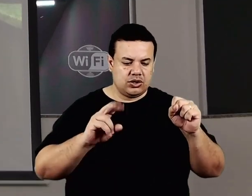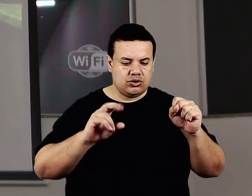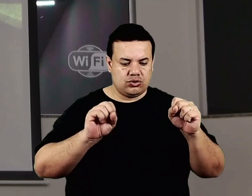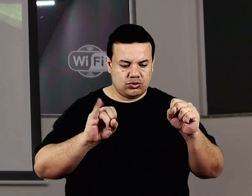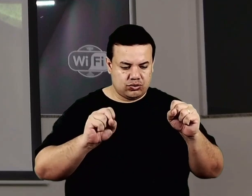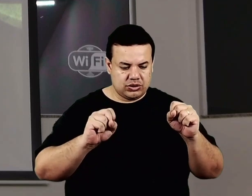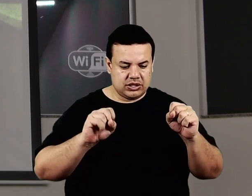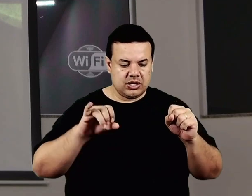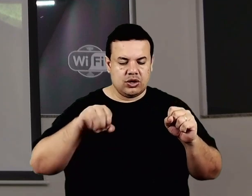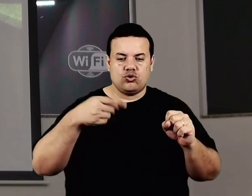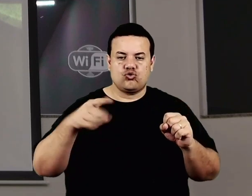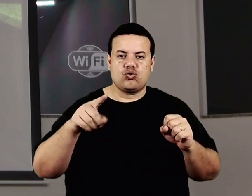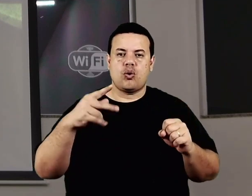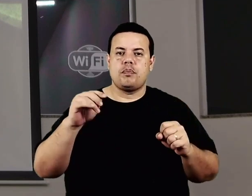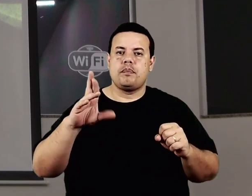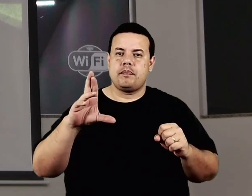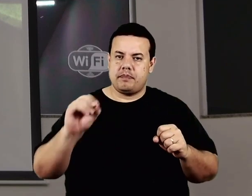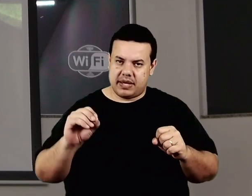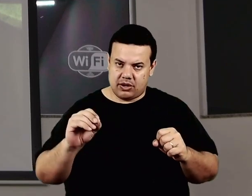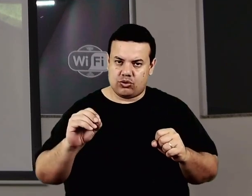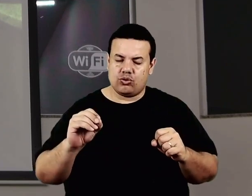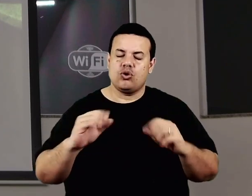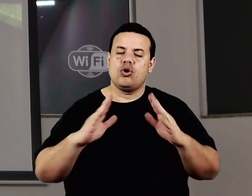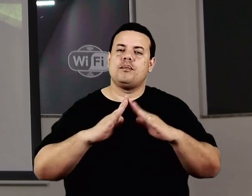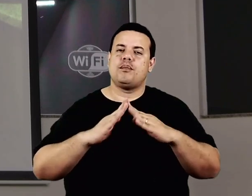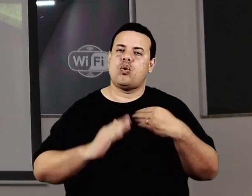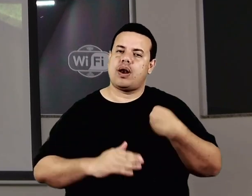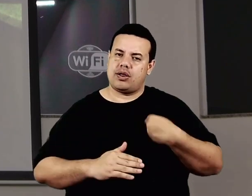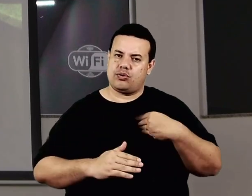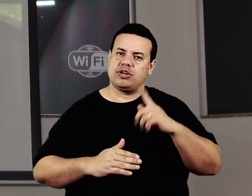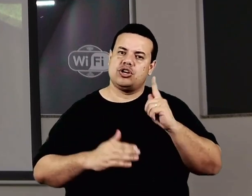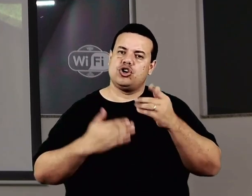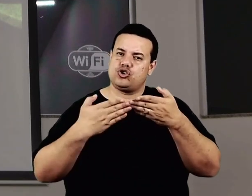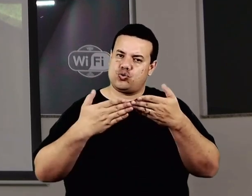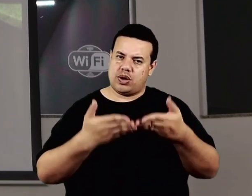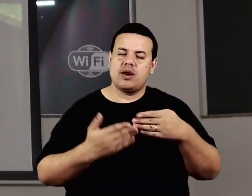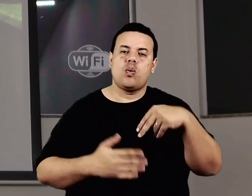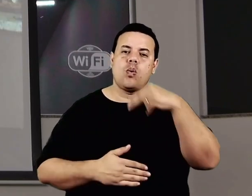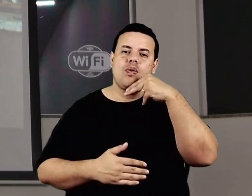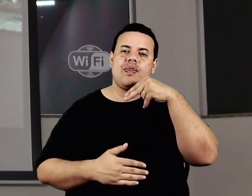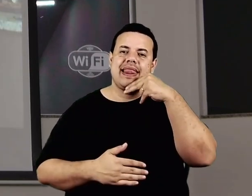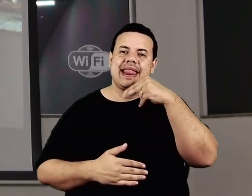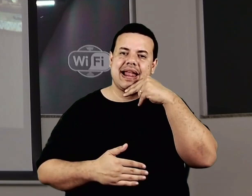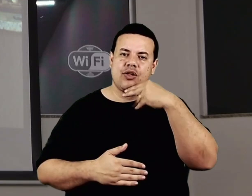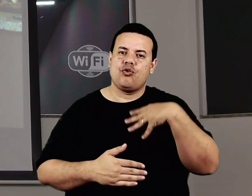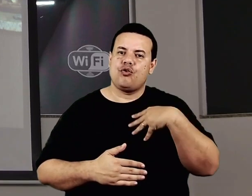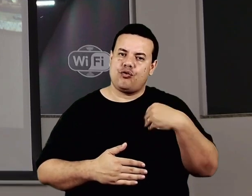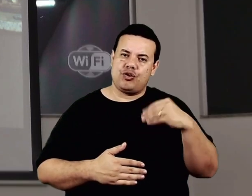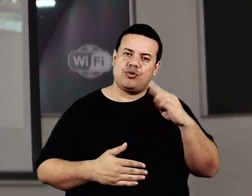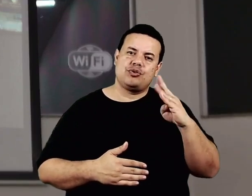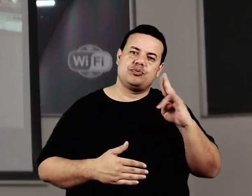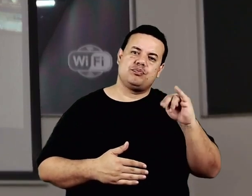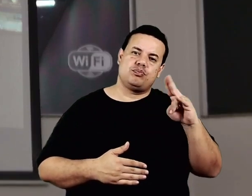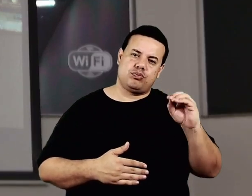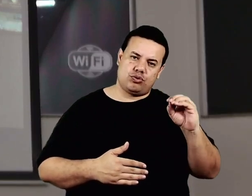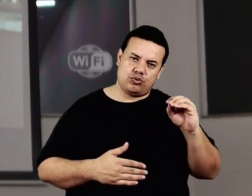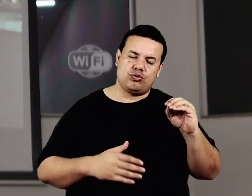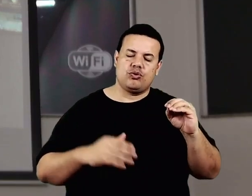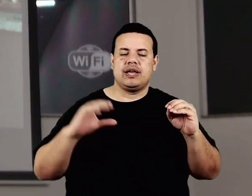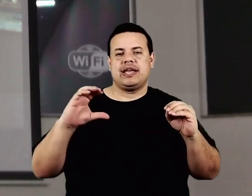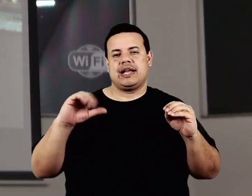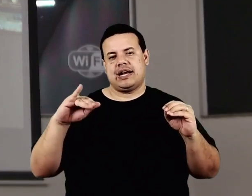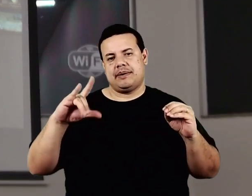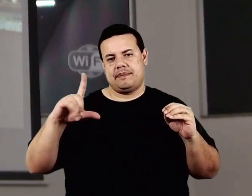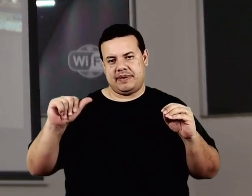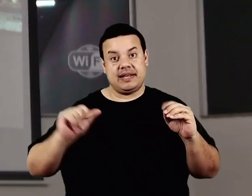Carolina e Ronaldo, moradores de Guaíra. E o neto mais novo, Heitor, filho de Bruno e Camila, que inclusive é minha prima, também